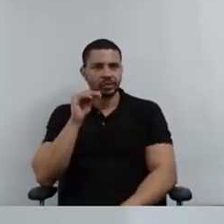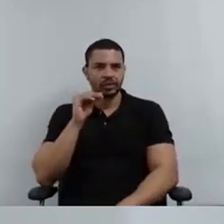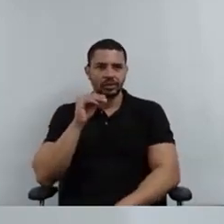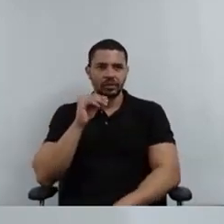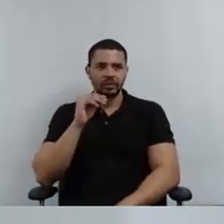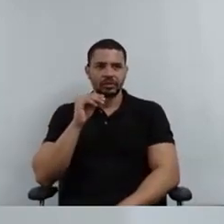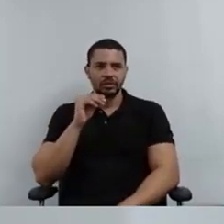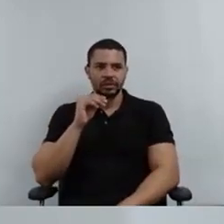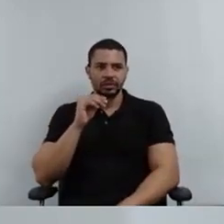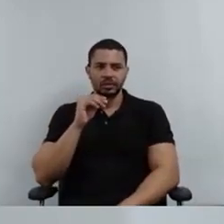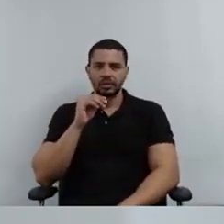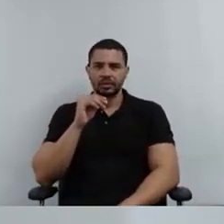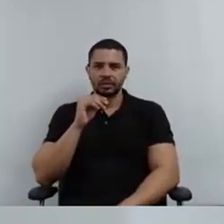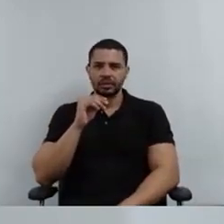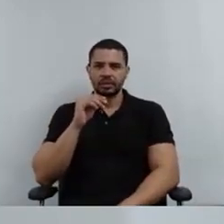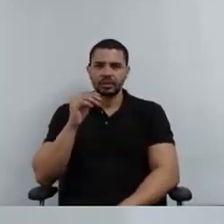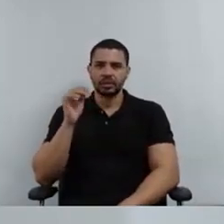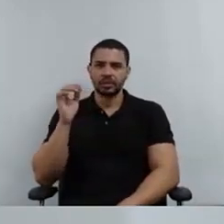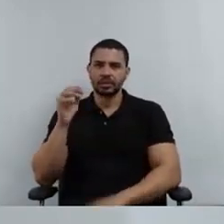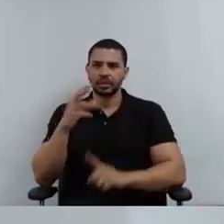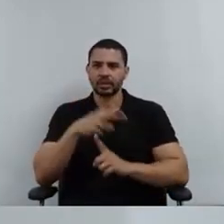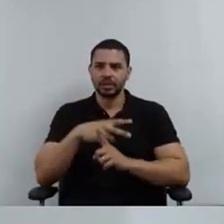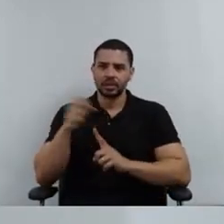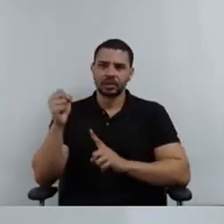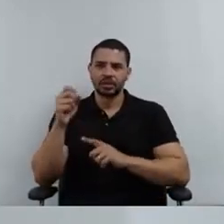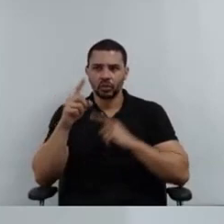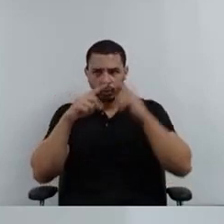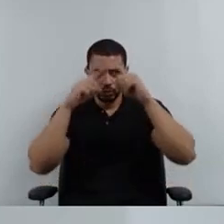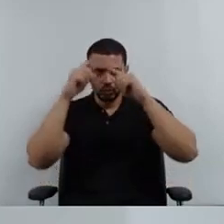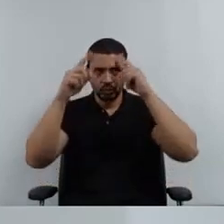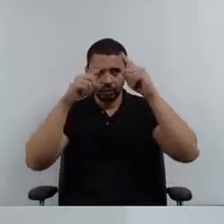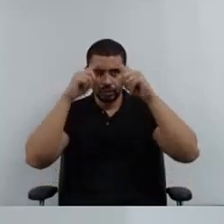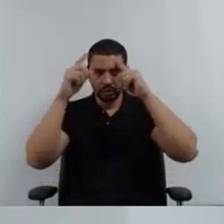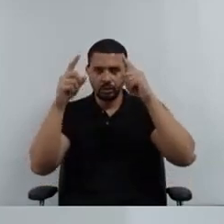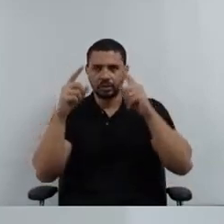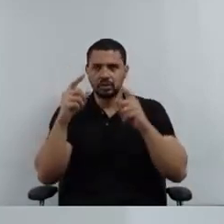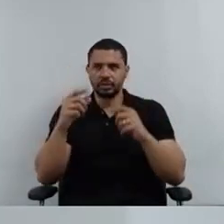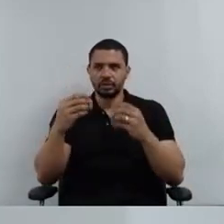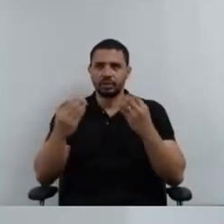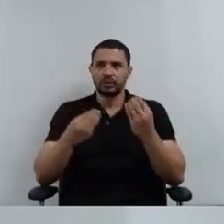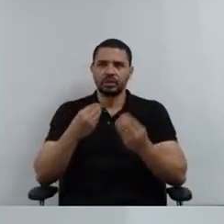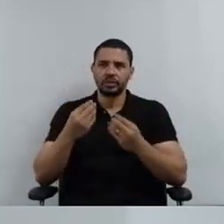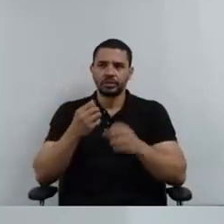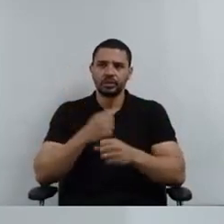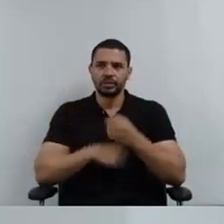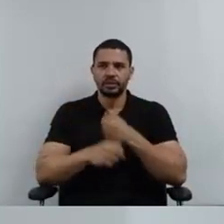os possíveis argumentos que geravam dúvidas sobre a aplicação ao grupo de 2023.